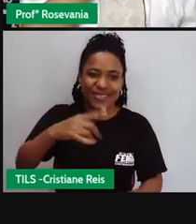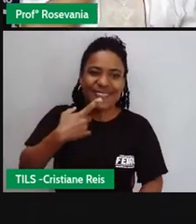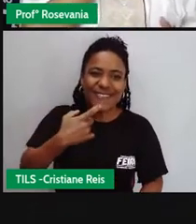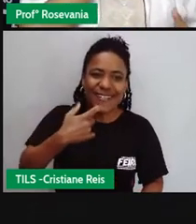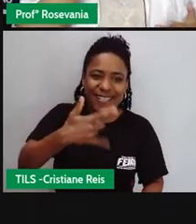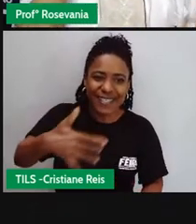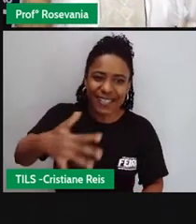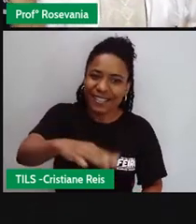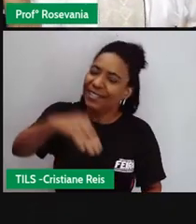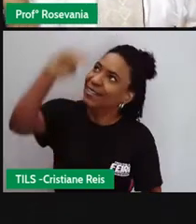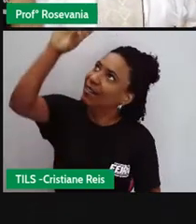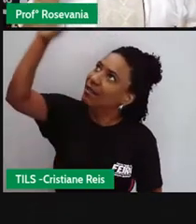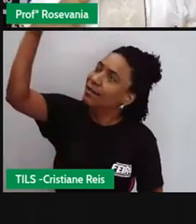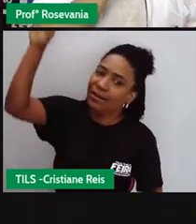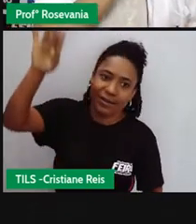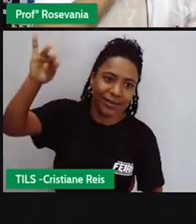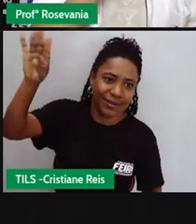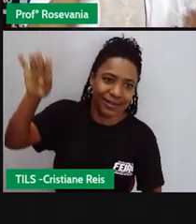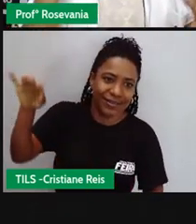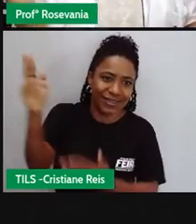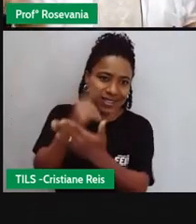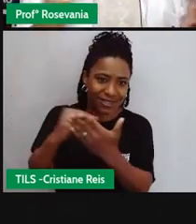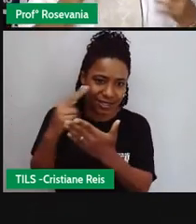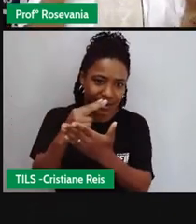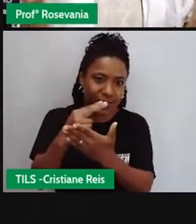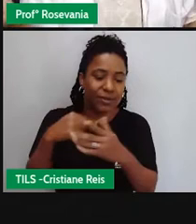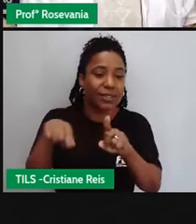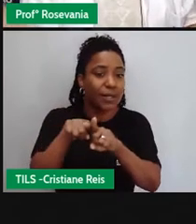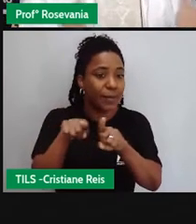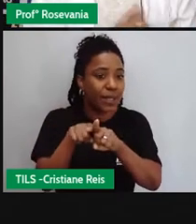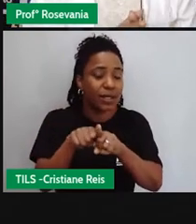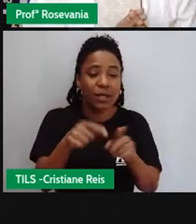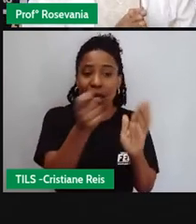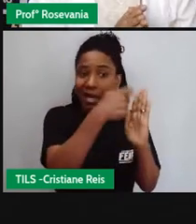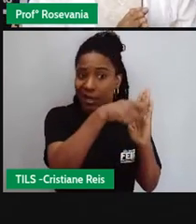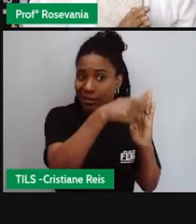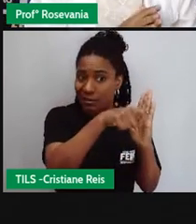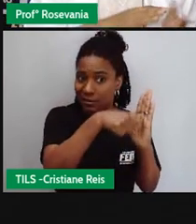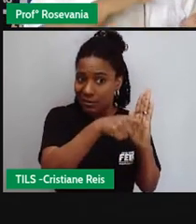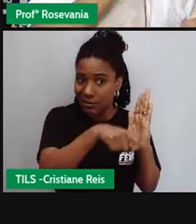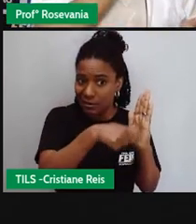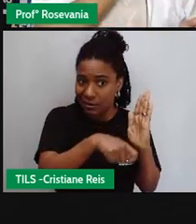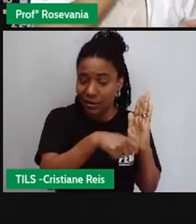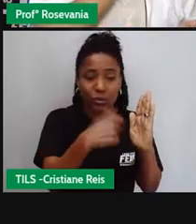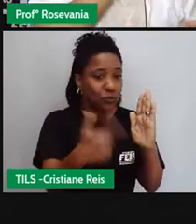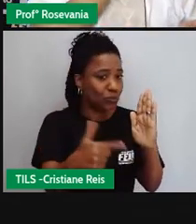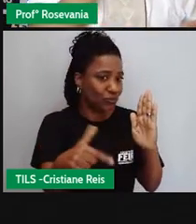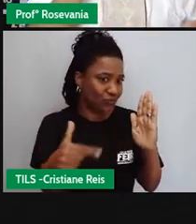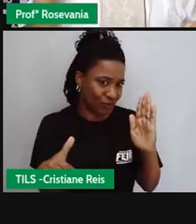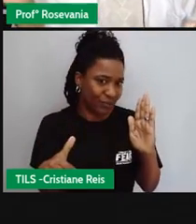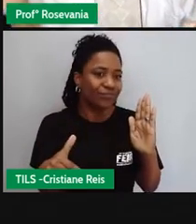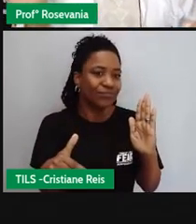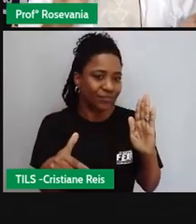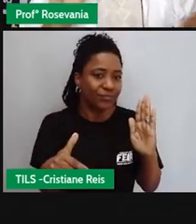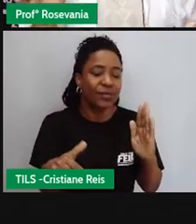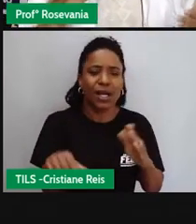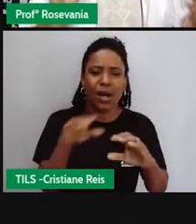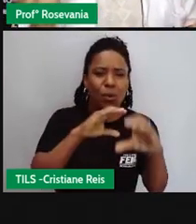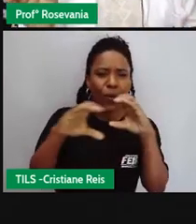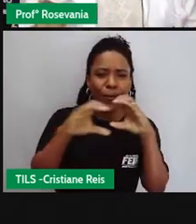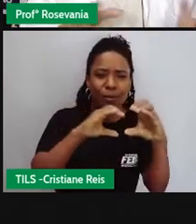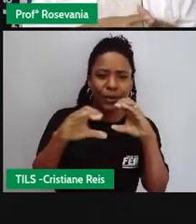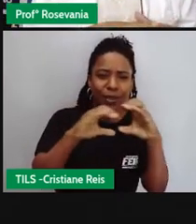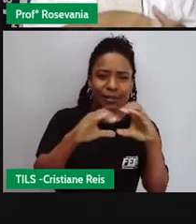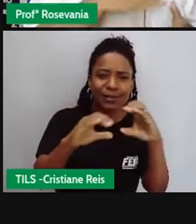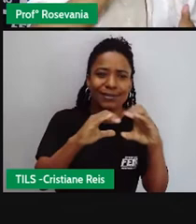se comunicavam ali também, já que não tinha a escrita, como a gente tem hoje. Eles se comunicavam usando